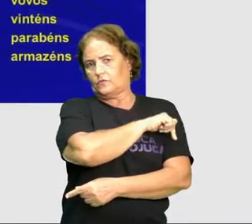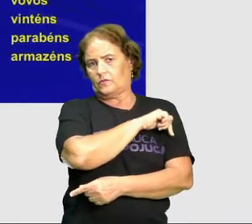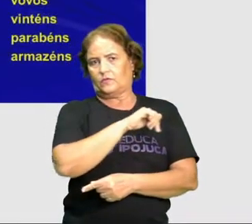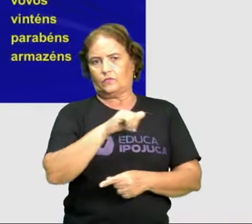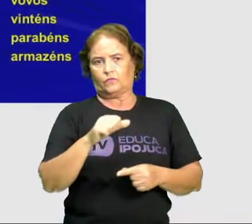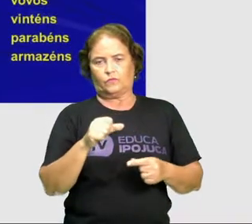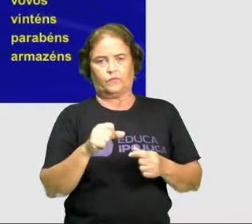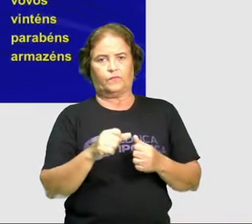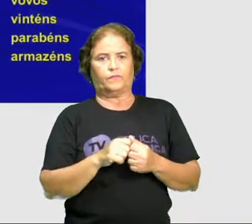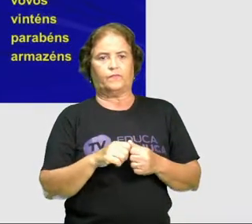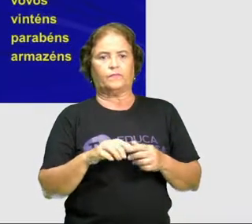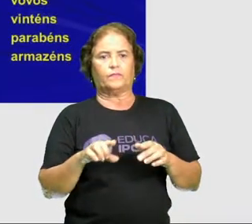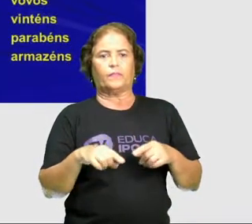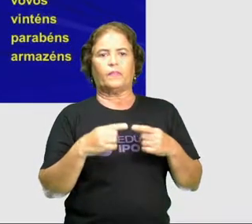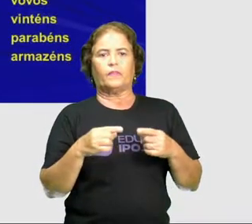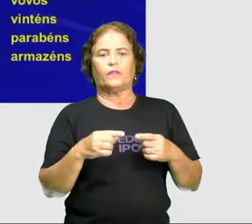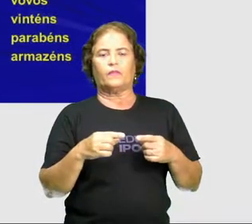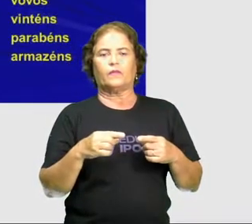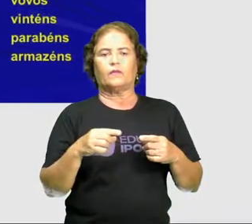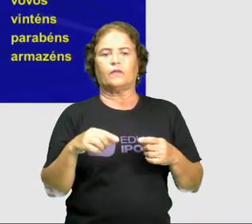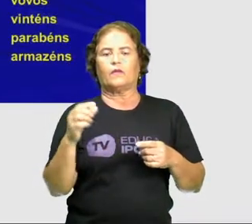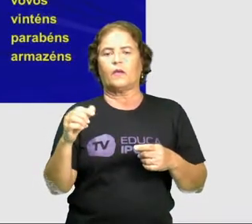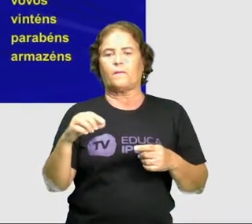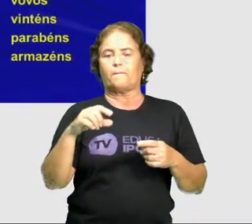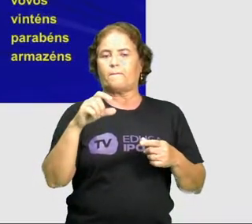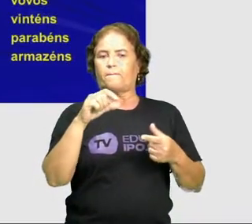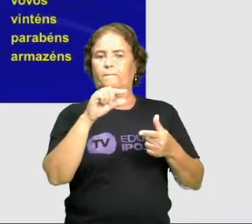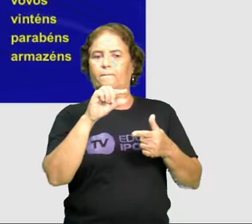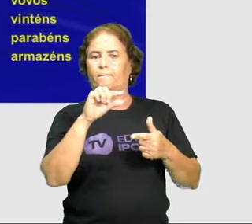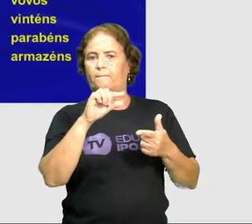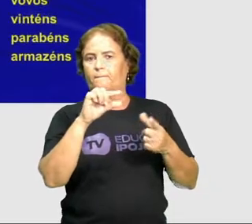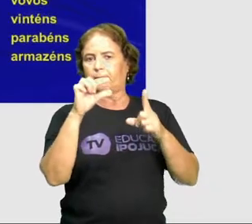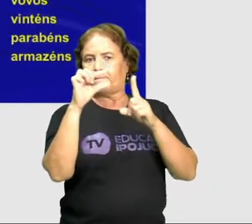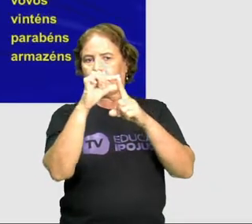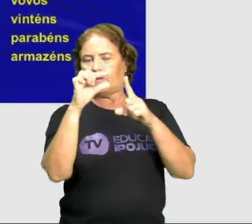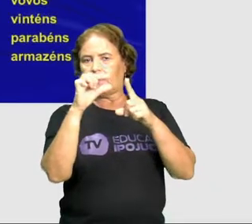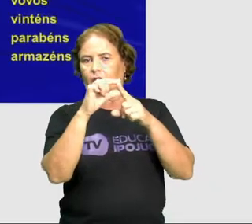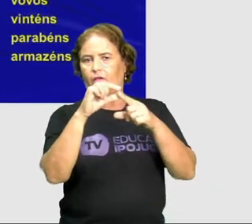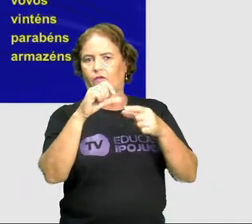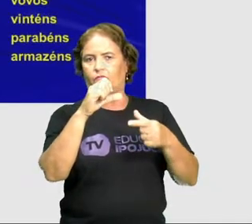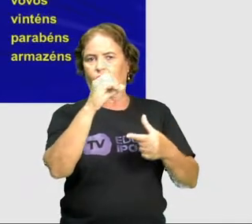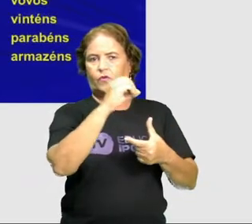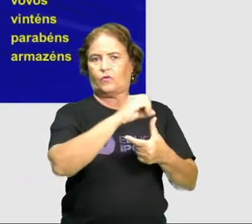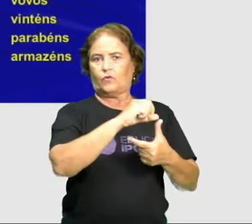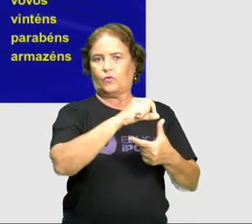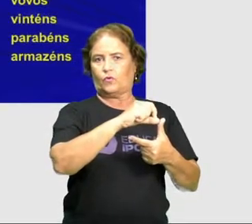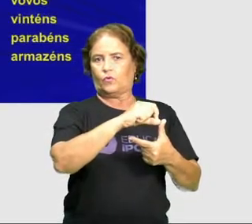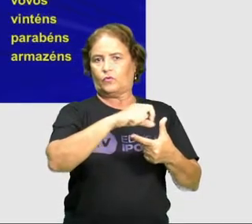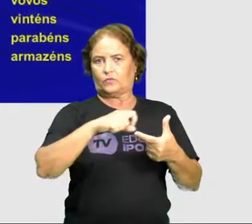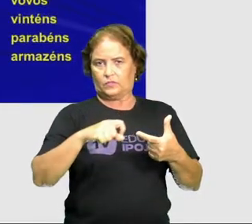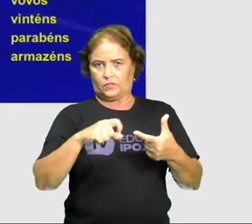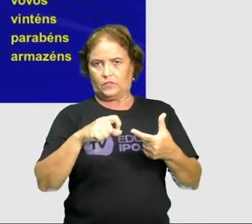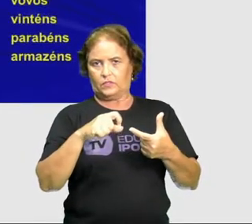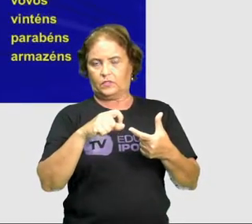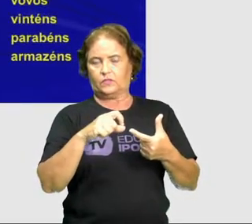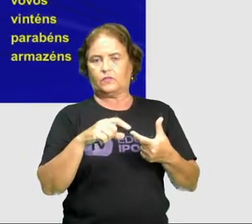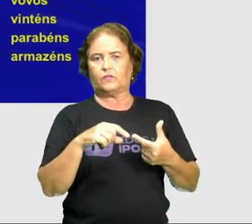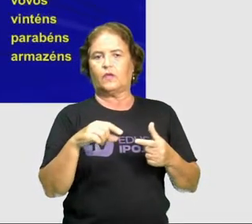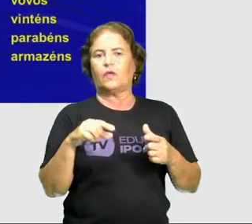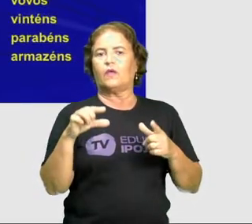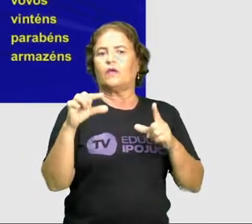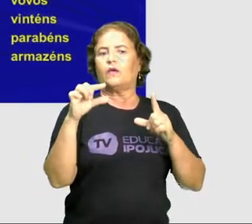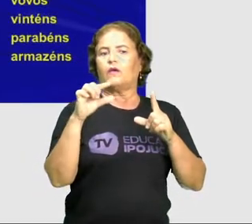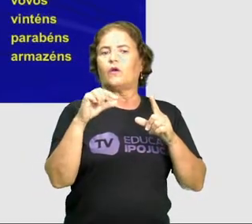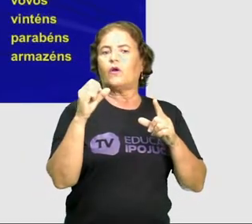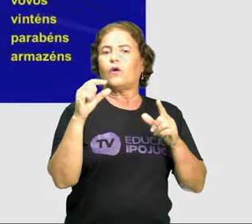A acentuação das palavras oxítonas. As palavras oxítonas, elas são aquelas em que a última sílaba,